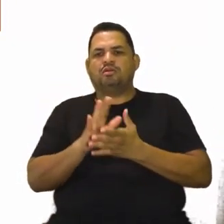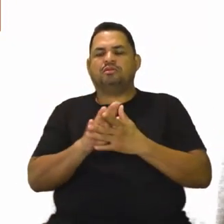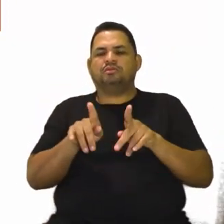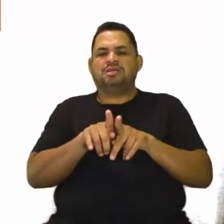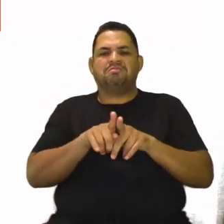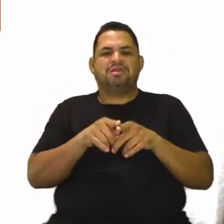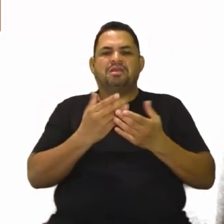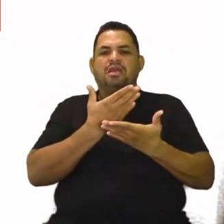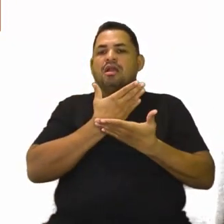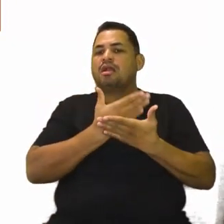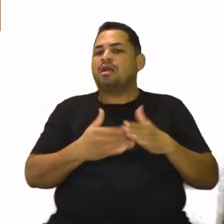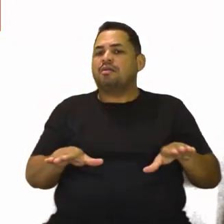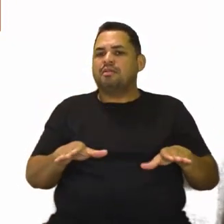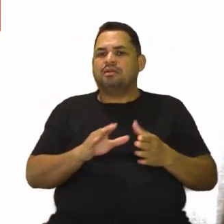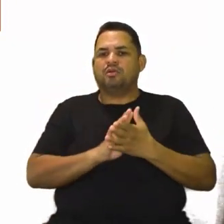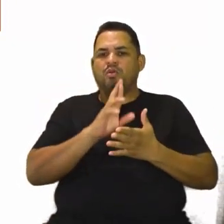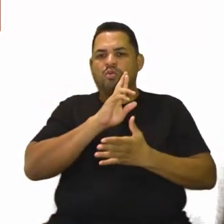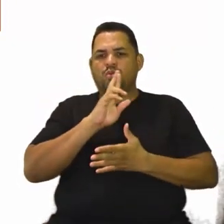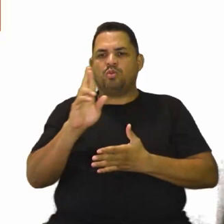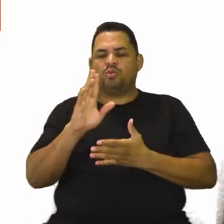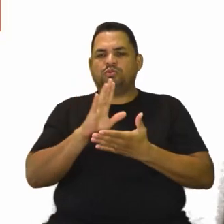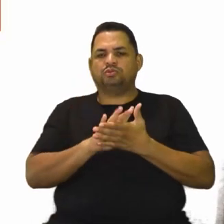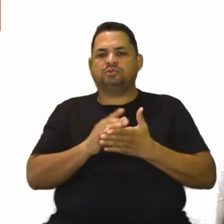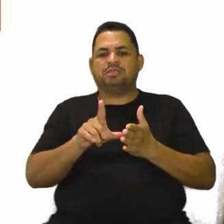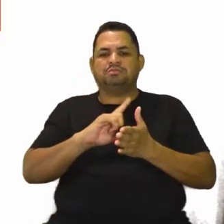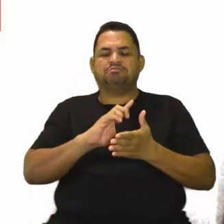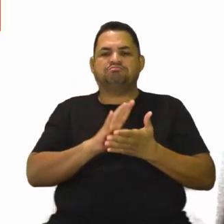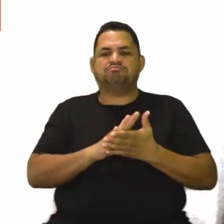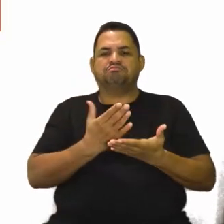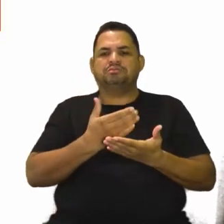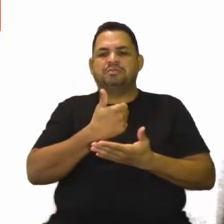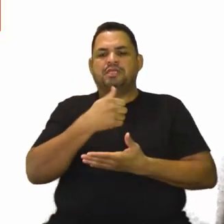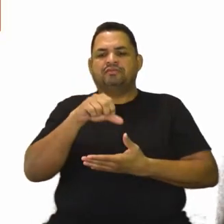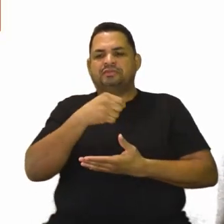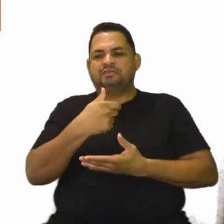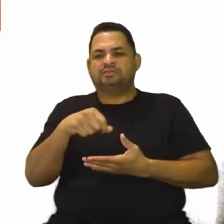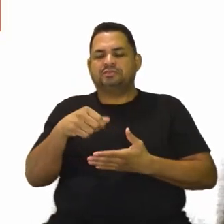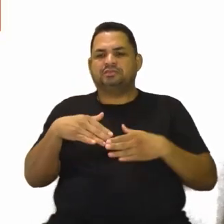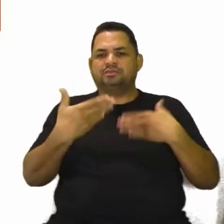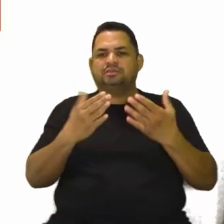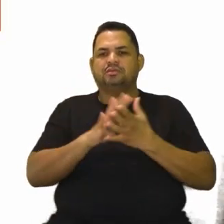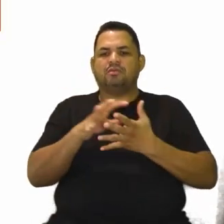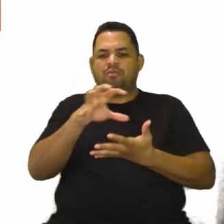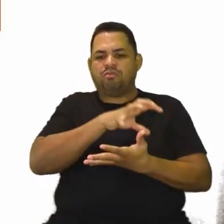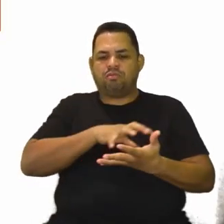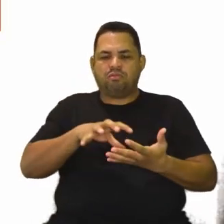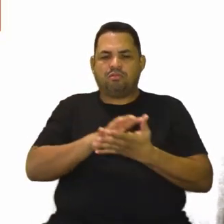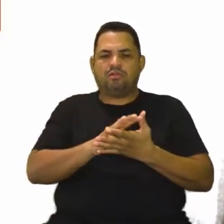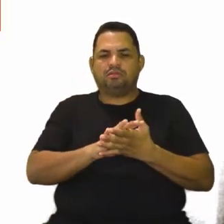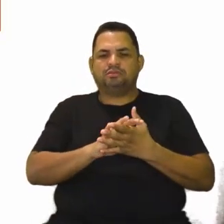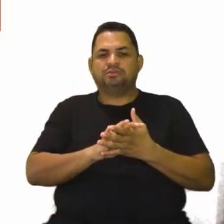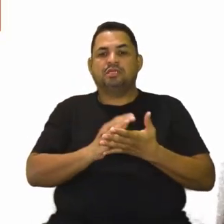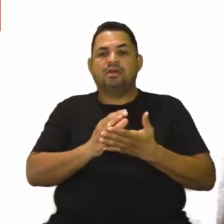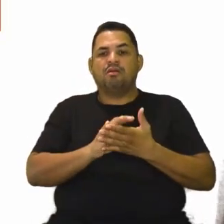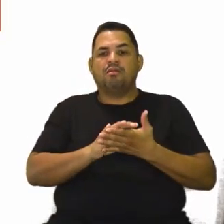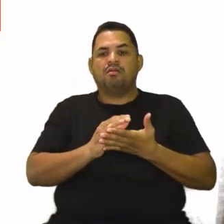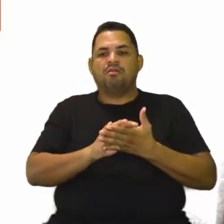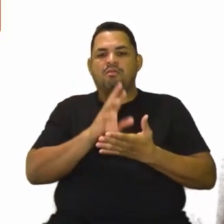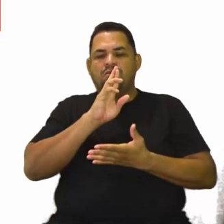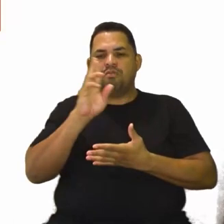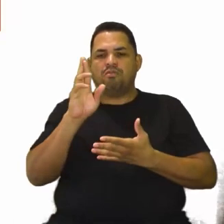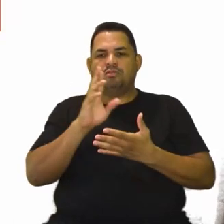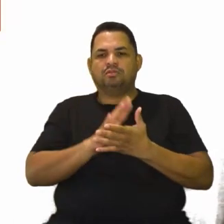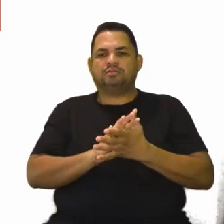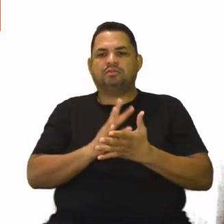desaparece. O Império Russo já desaparece antes, em 1917, com a Revolução Russa que está acontecendo lá. O